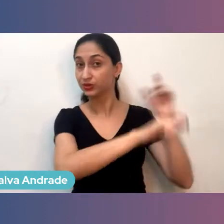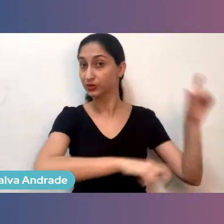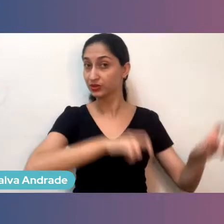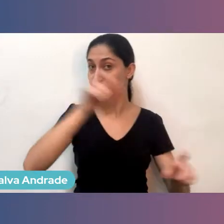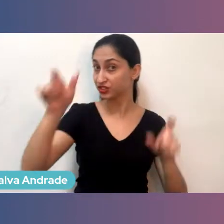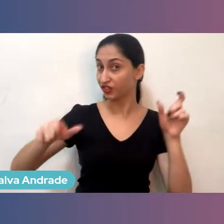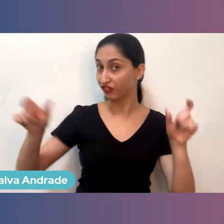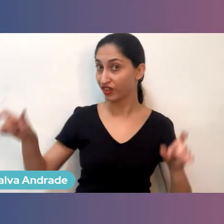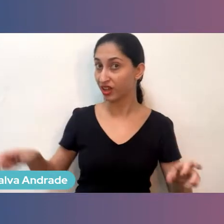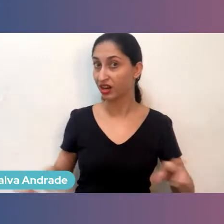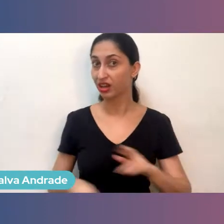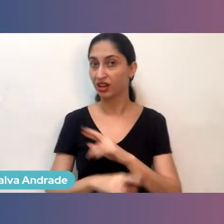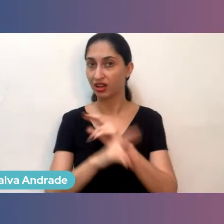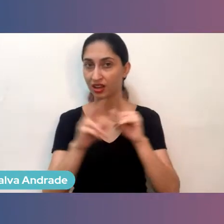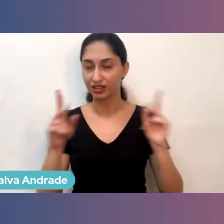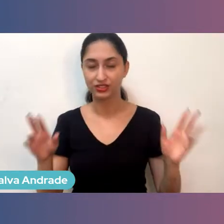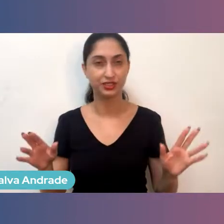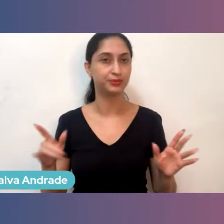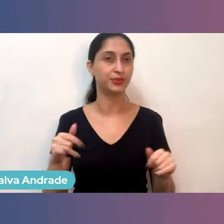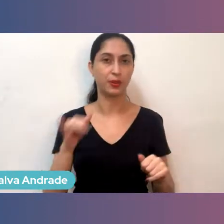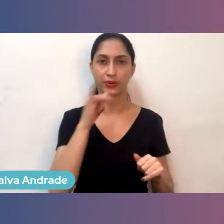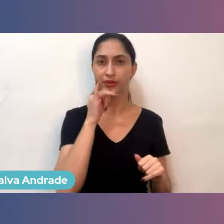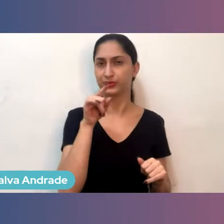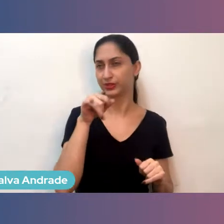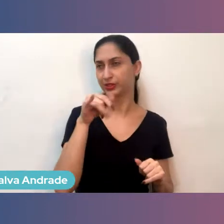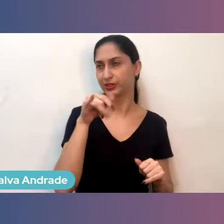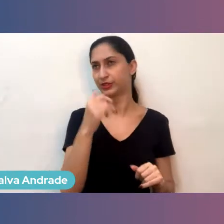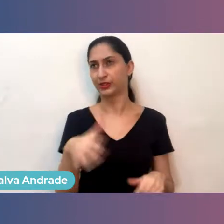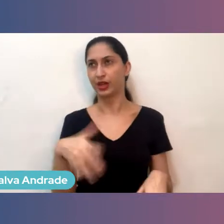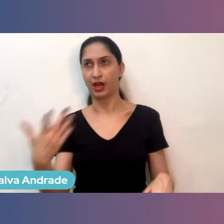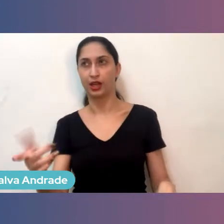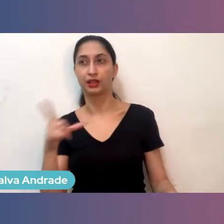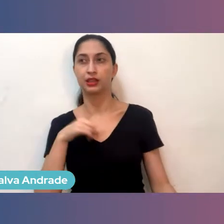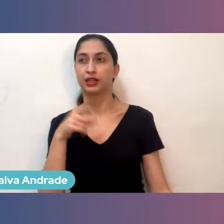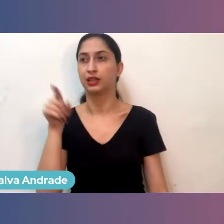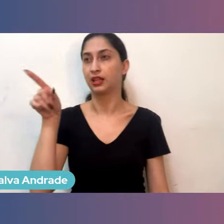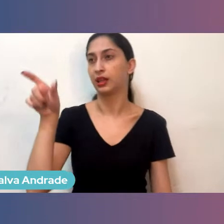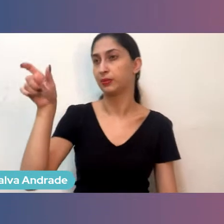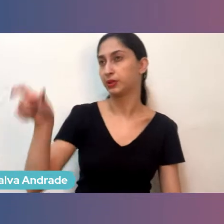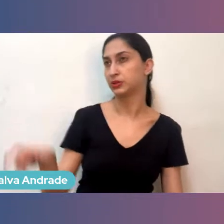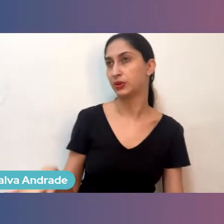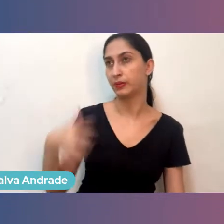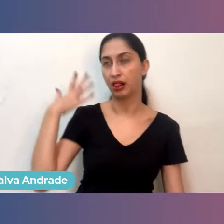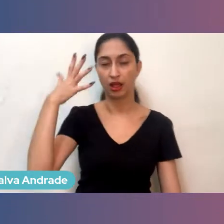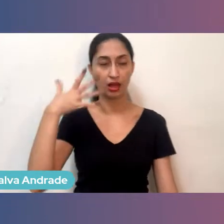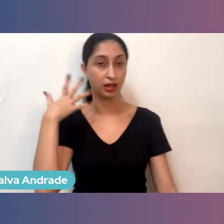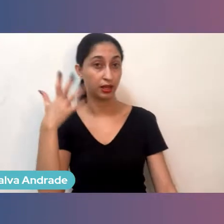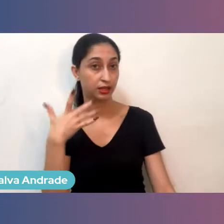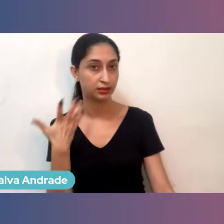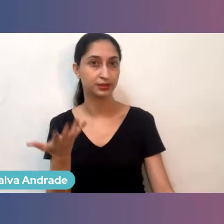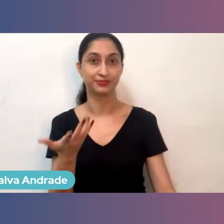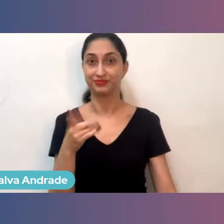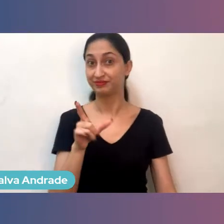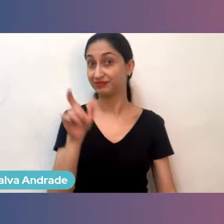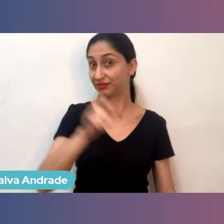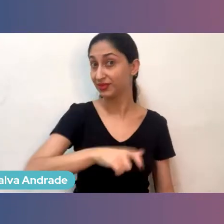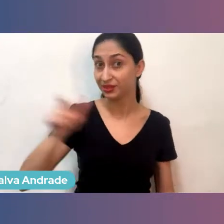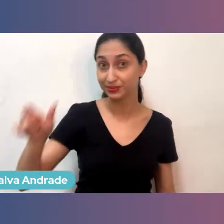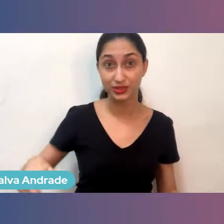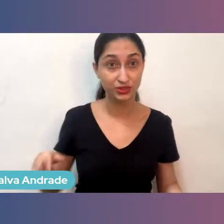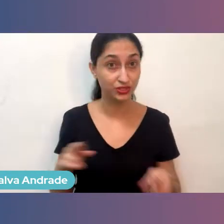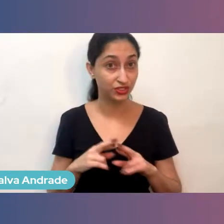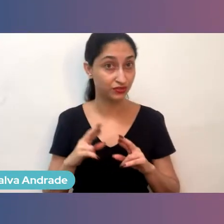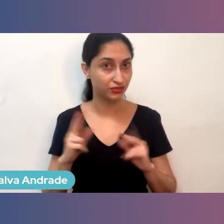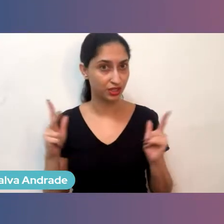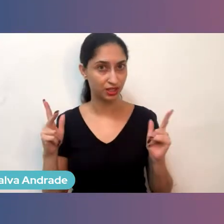diferenciadas que você só vê assim, ah, fulaninho, tipo Silvio Meira, dando aquela palestra, não sei o quê, aquelas pessoas que são diferenciadas no